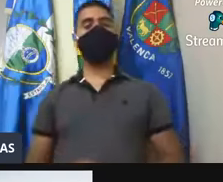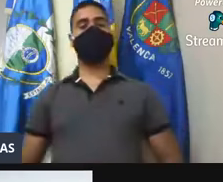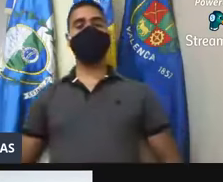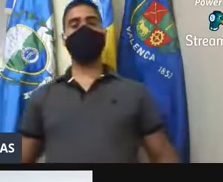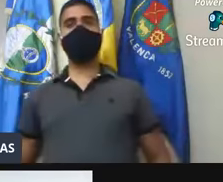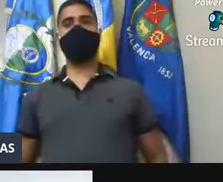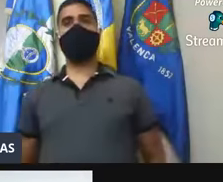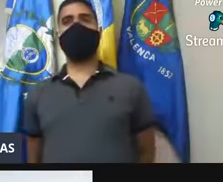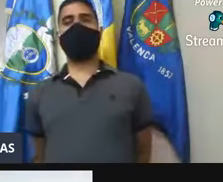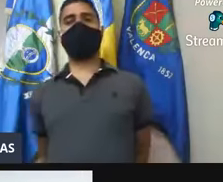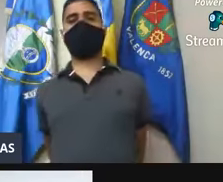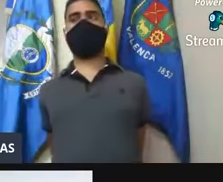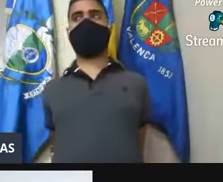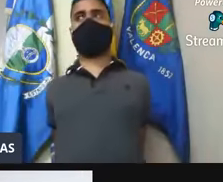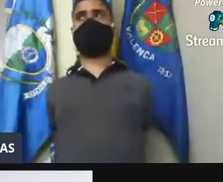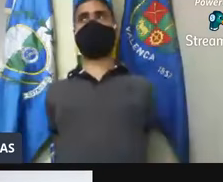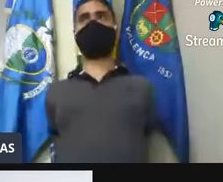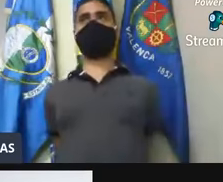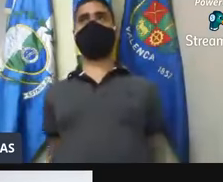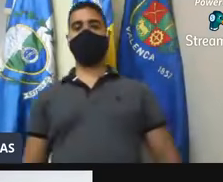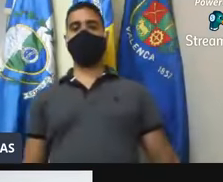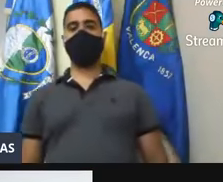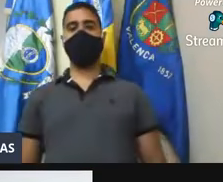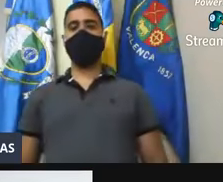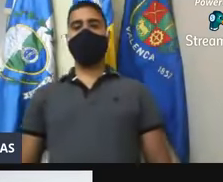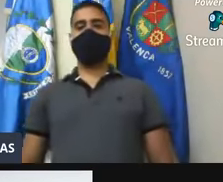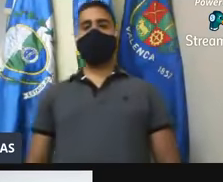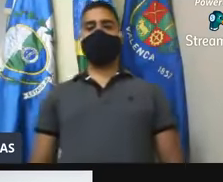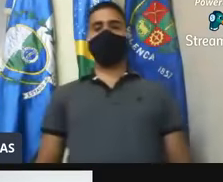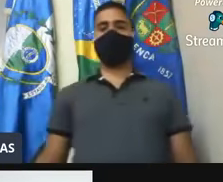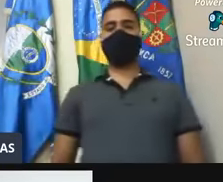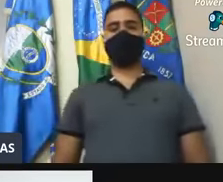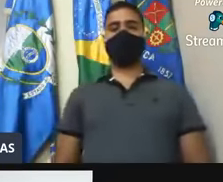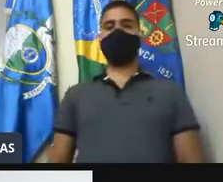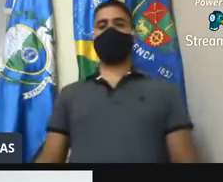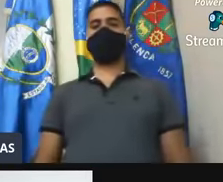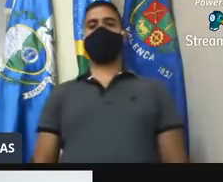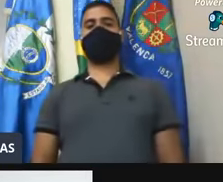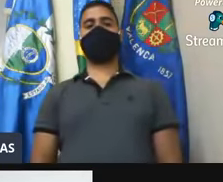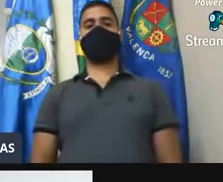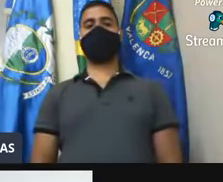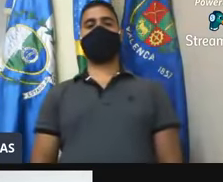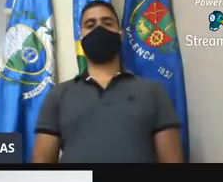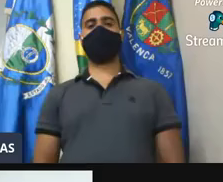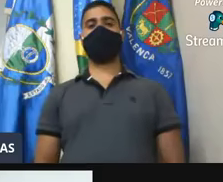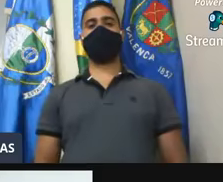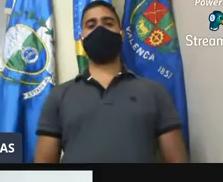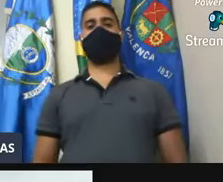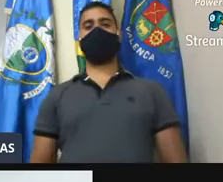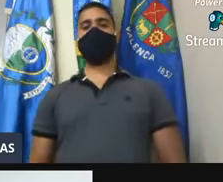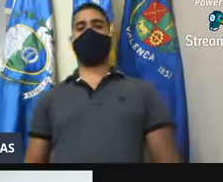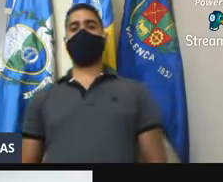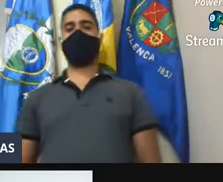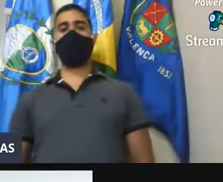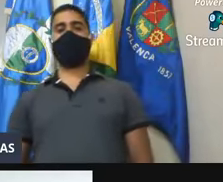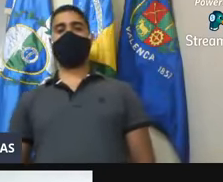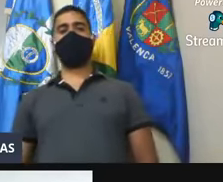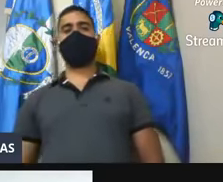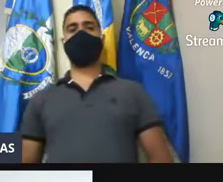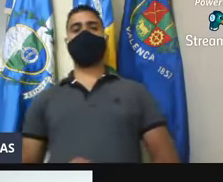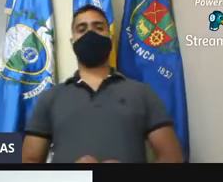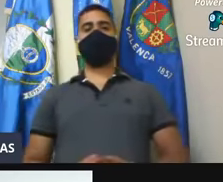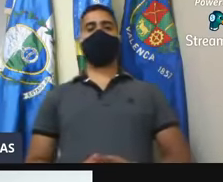vereador, doutor Luiz e o Saulo Breves Bailer, David Barbosa Nogueira, Fabiane Vasconcelos, presente online,